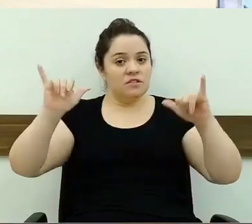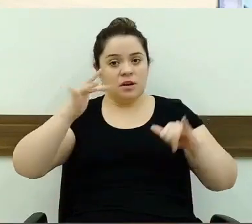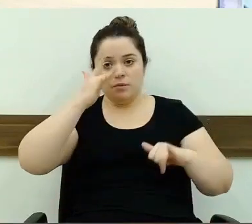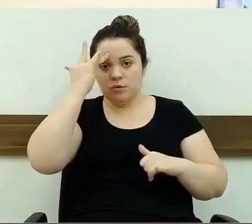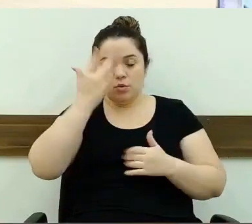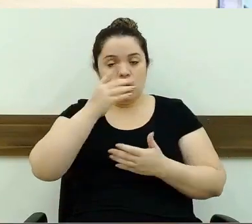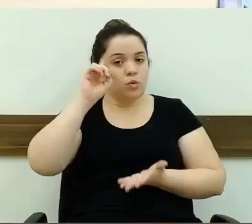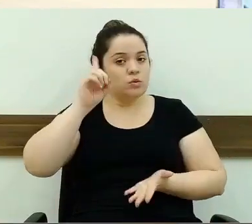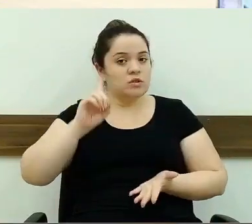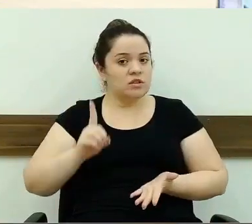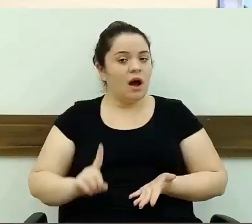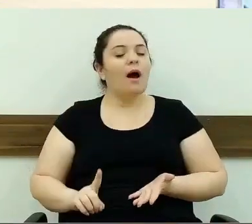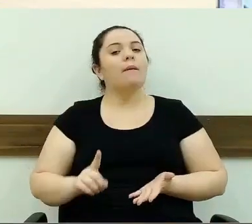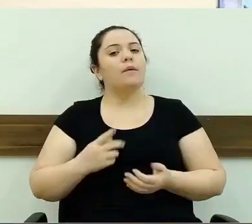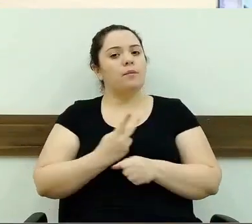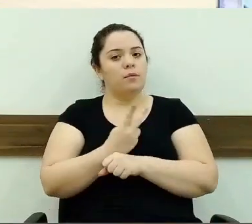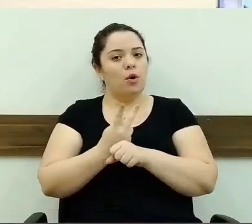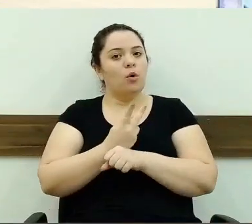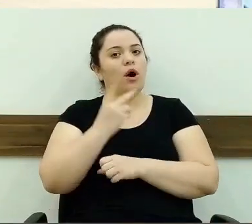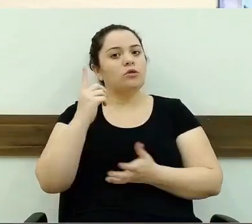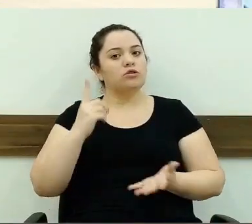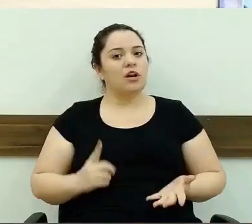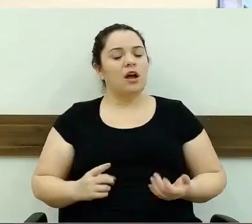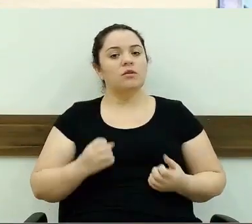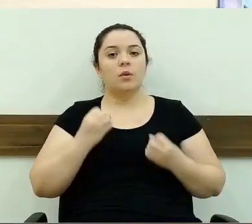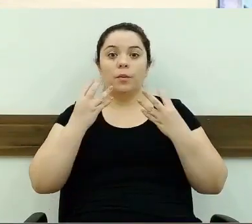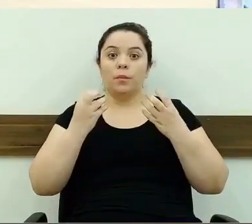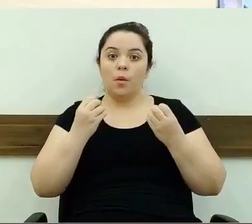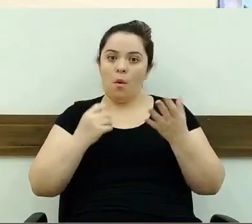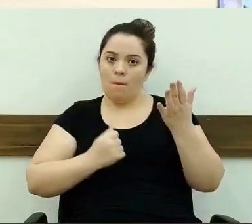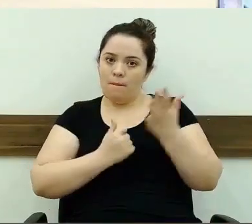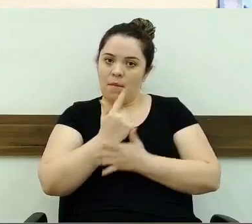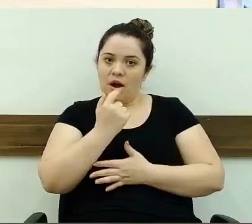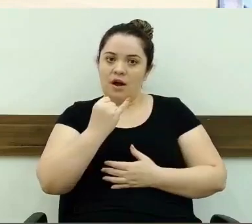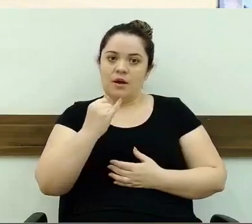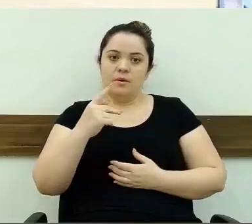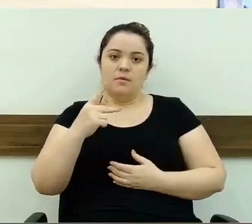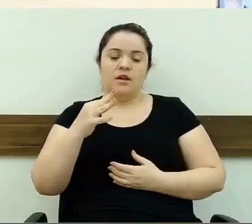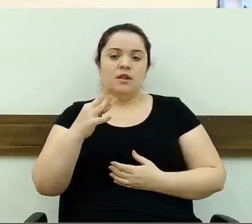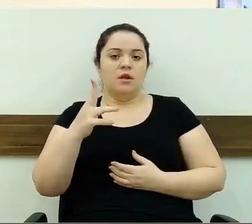que é uma boa não pagar o IPTU. Então, é só isso por hoje. Boa tarde. Boa tarde. Boa